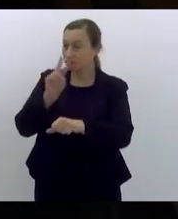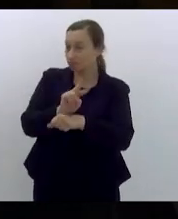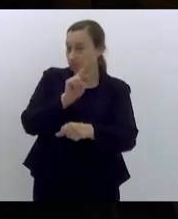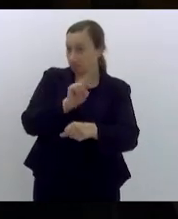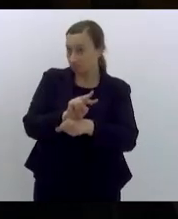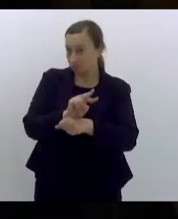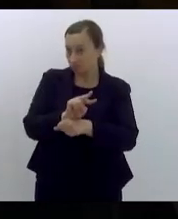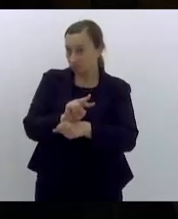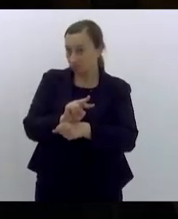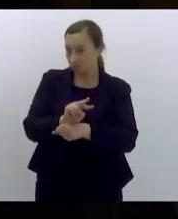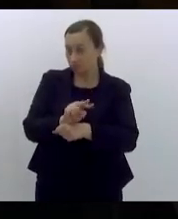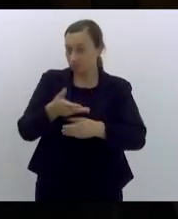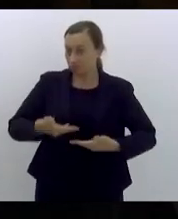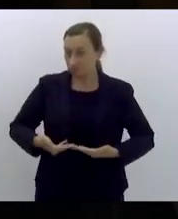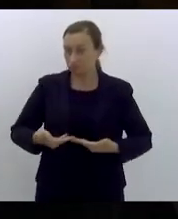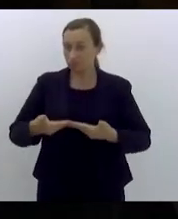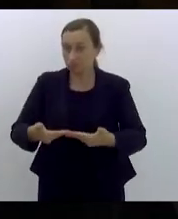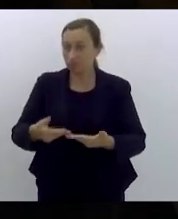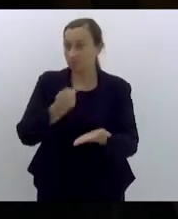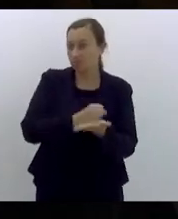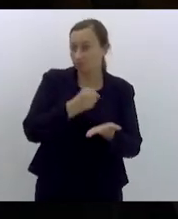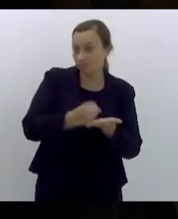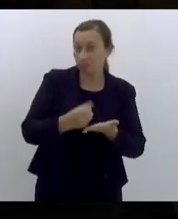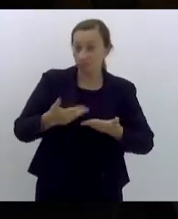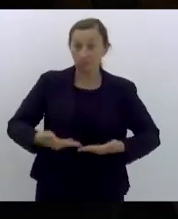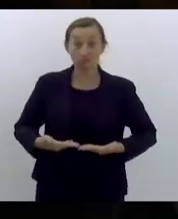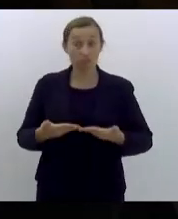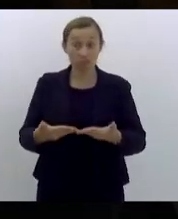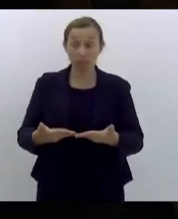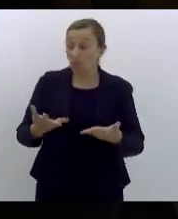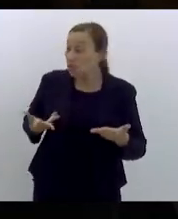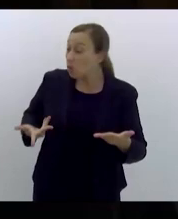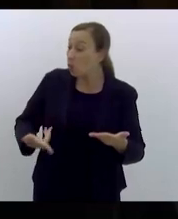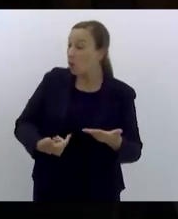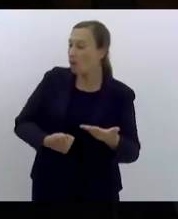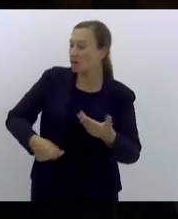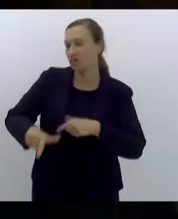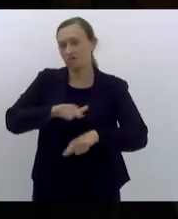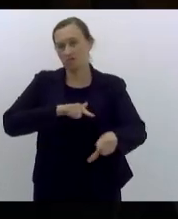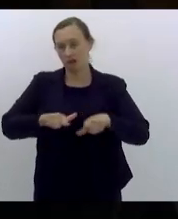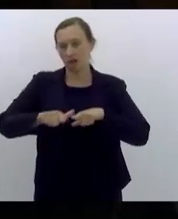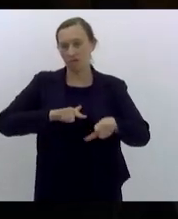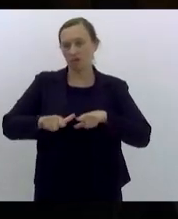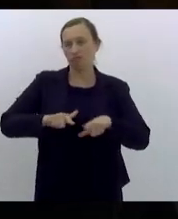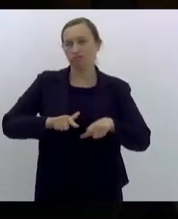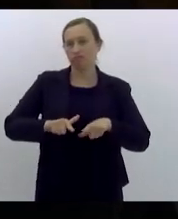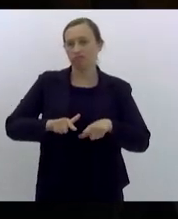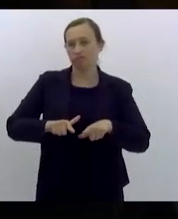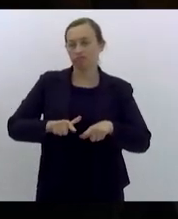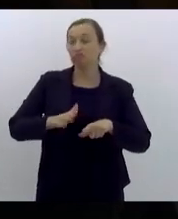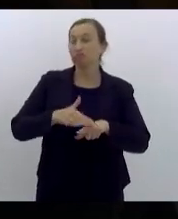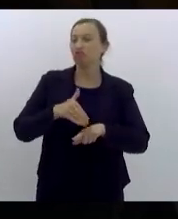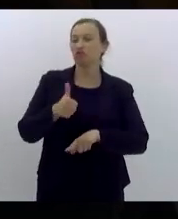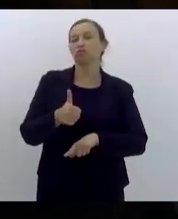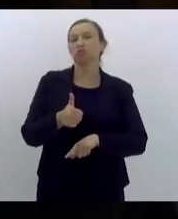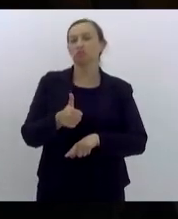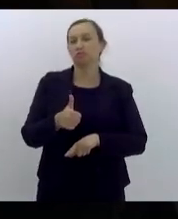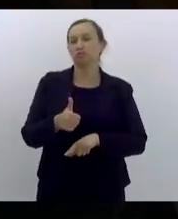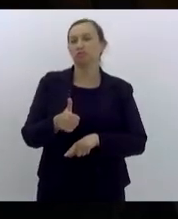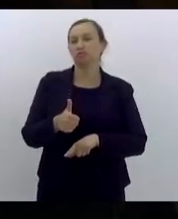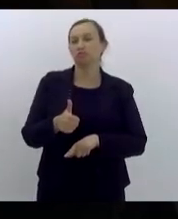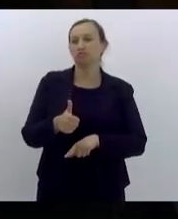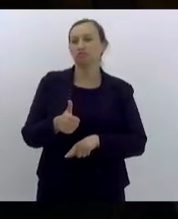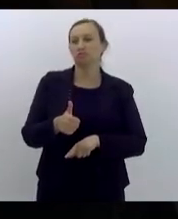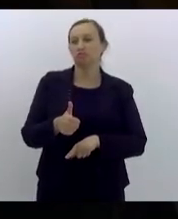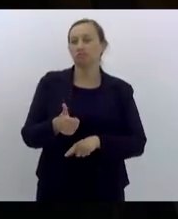os entregadores que contratam e oferecem condições para o exercício do seu trabalho dignas que seja